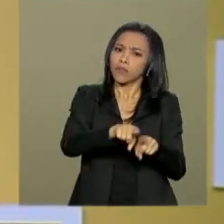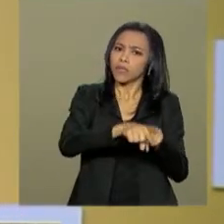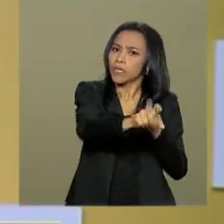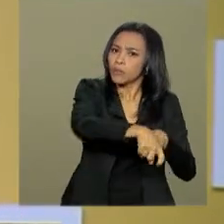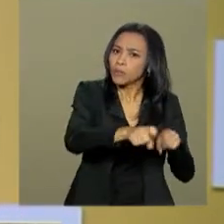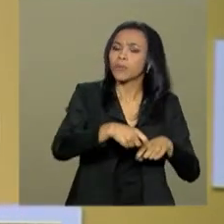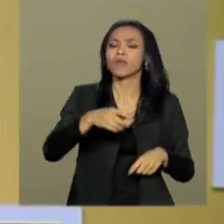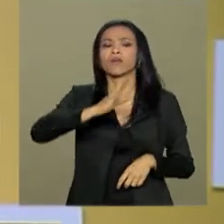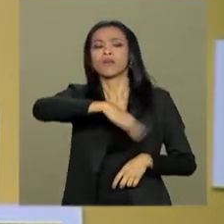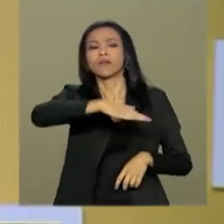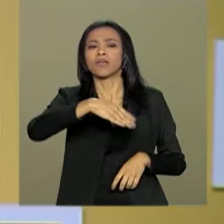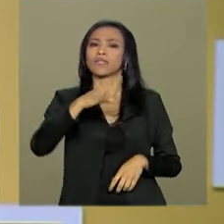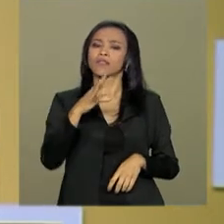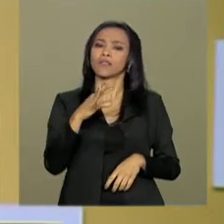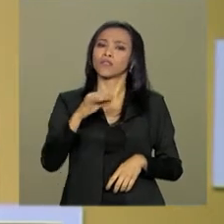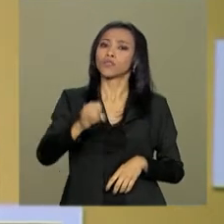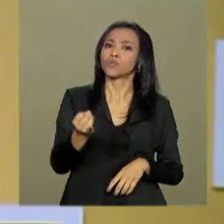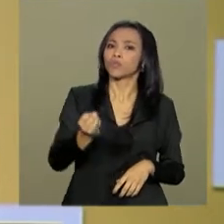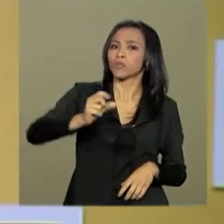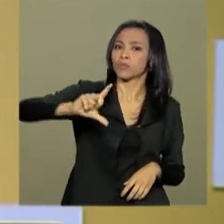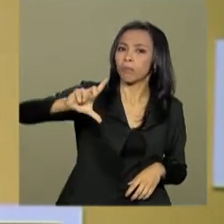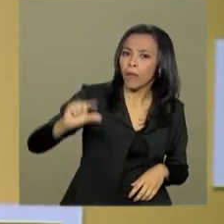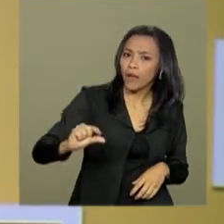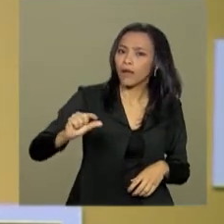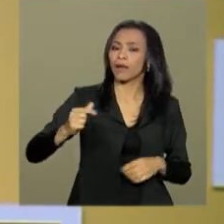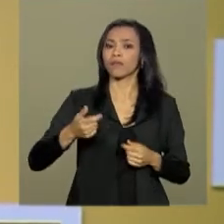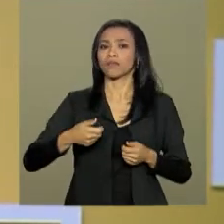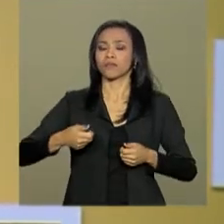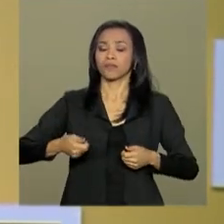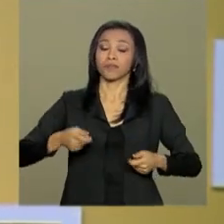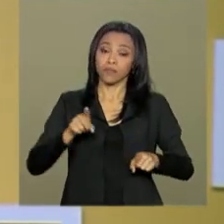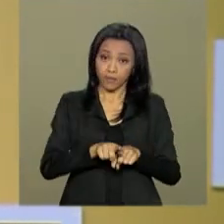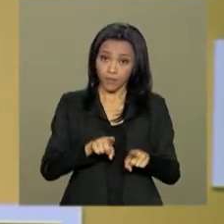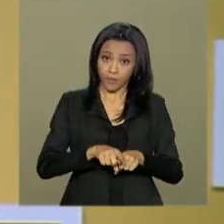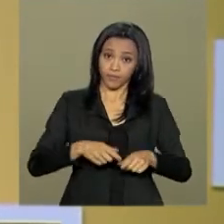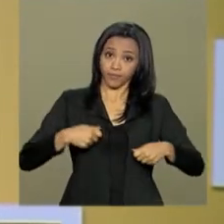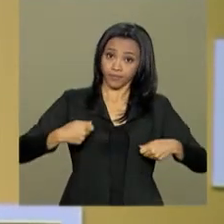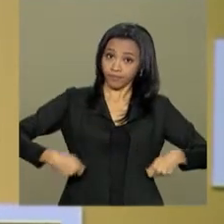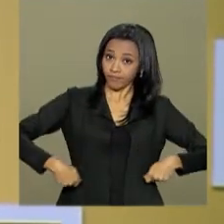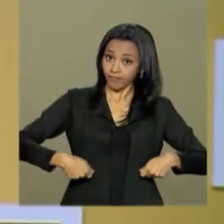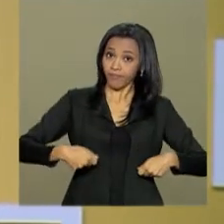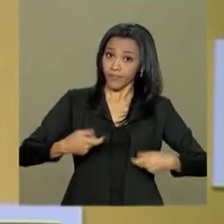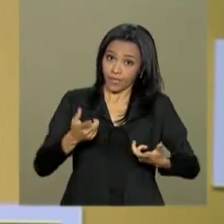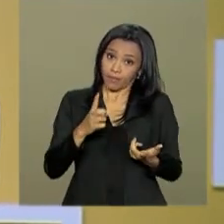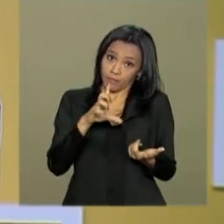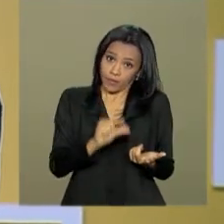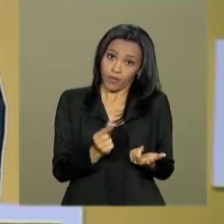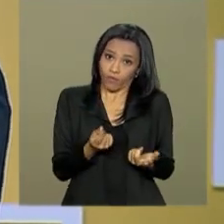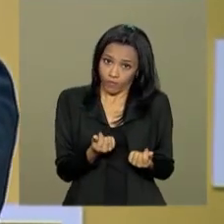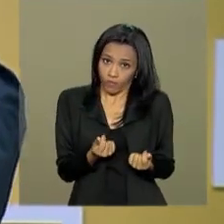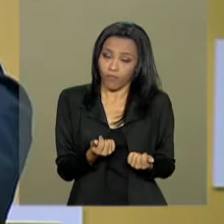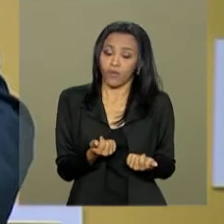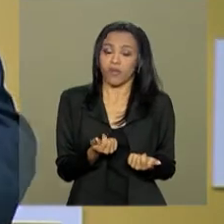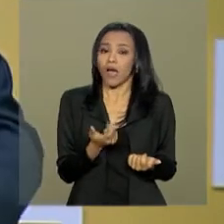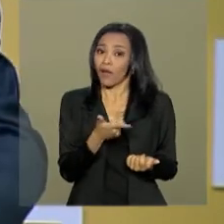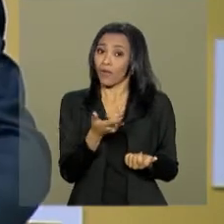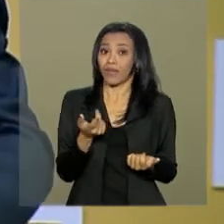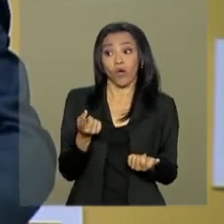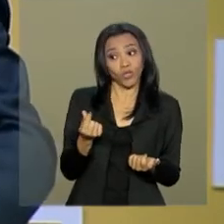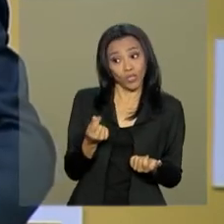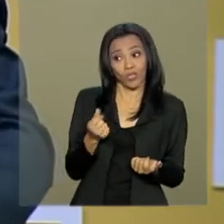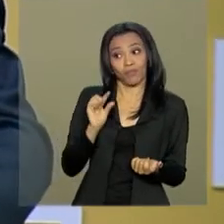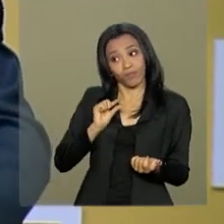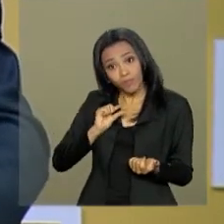mais baratas, menos custos financeiros, mas isso implicaria em ter menos recursos